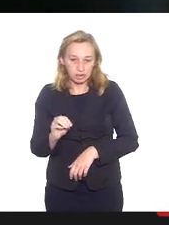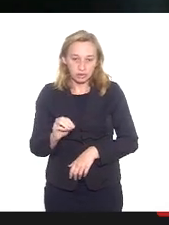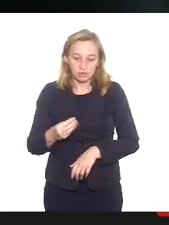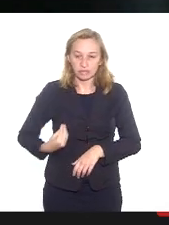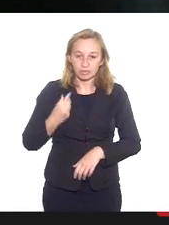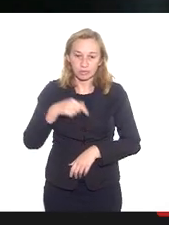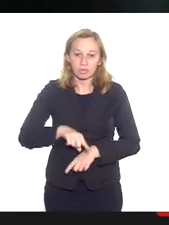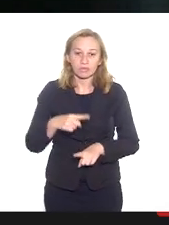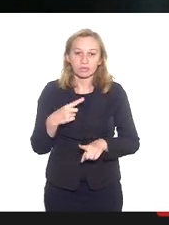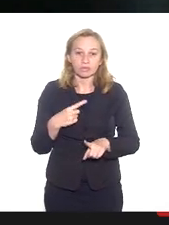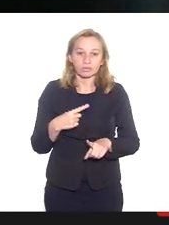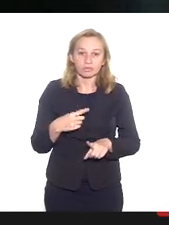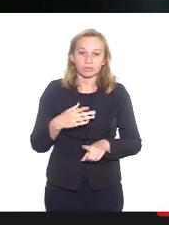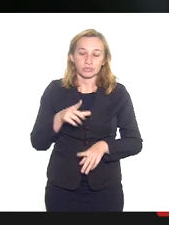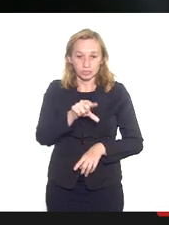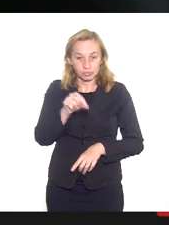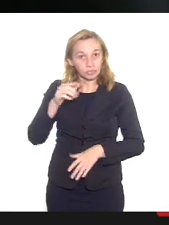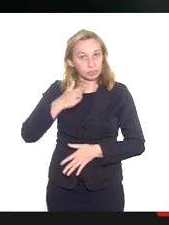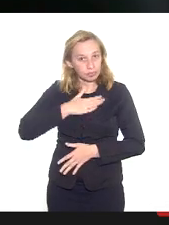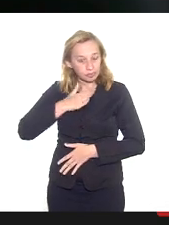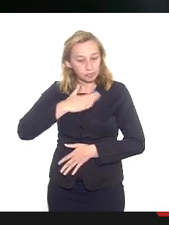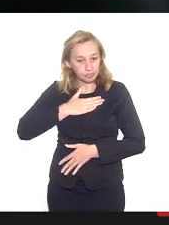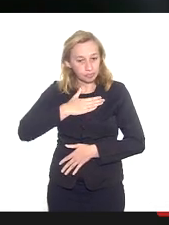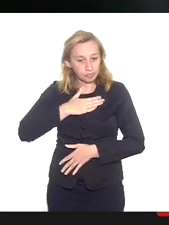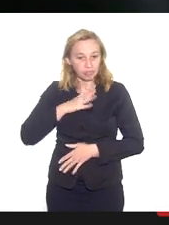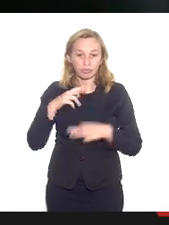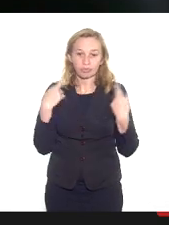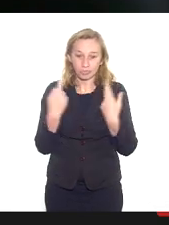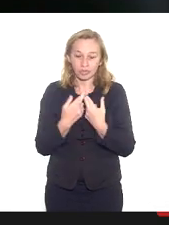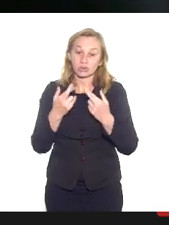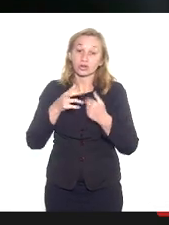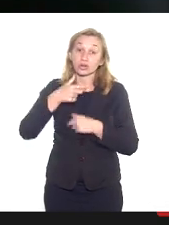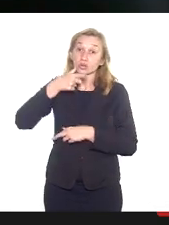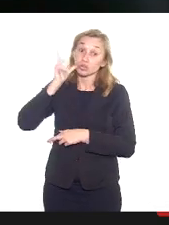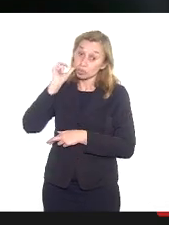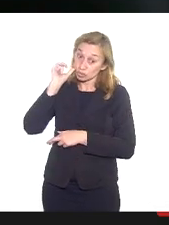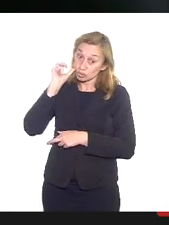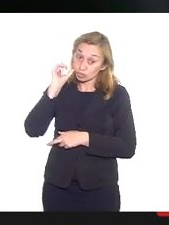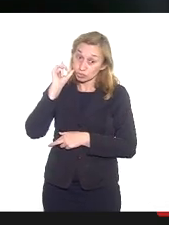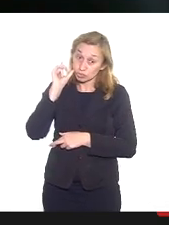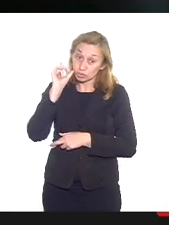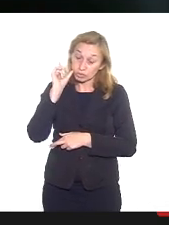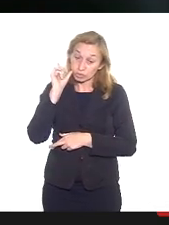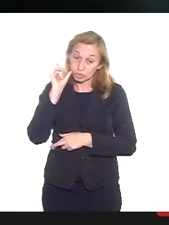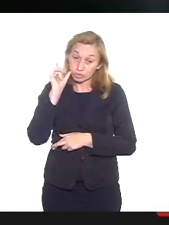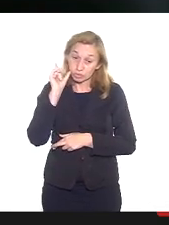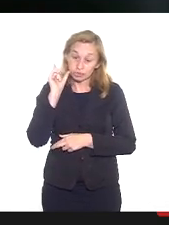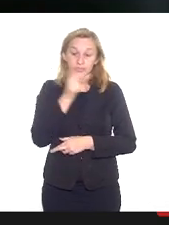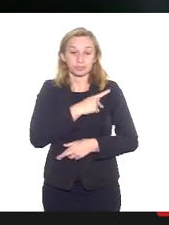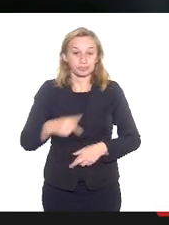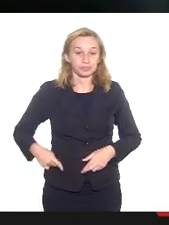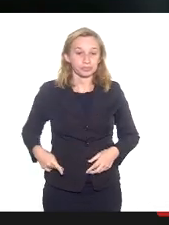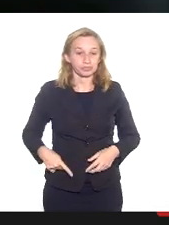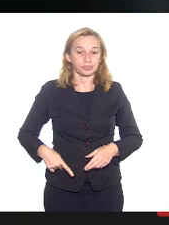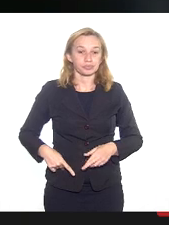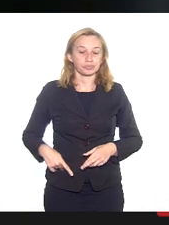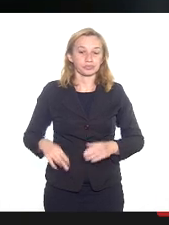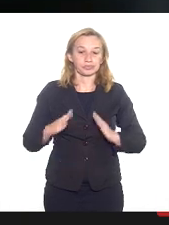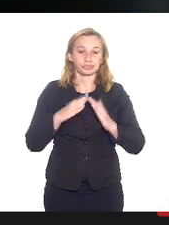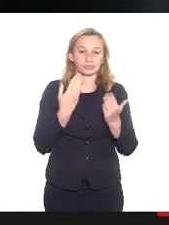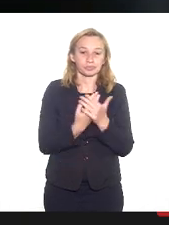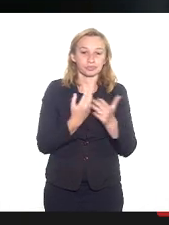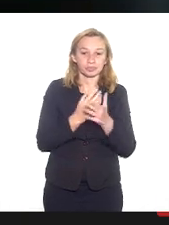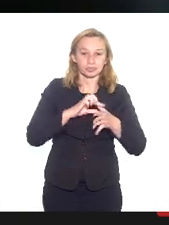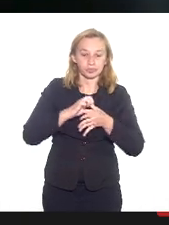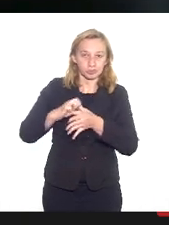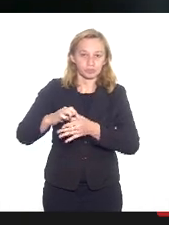aqui por uma decisão minha por conta da reunião de ontem, convocada ontem pelo presidente da reunião de colégio de